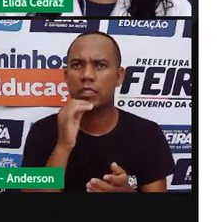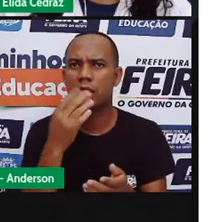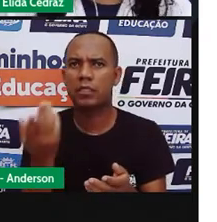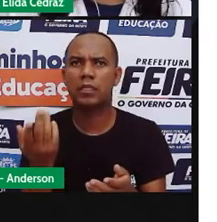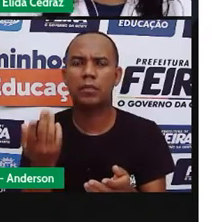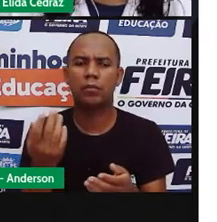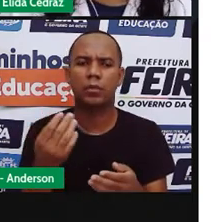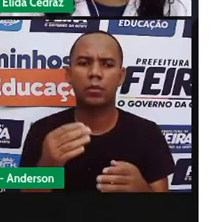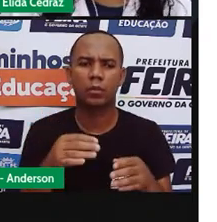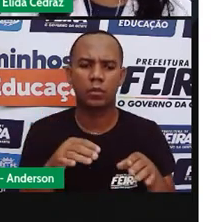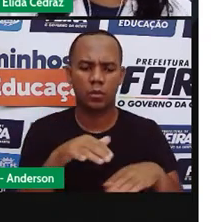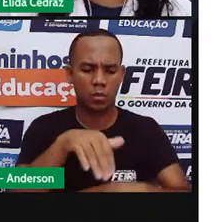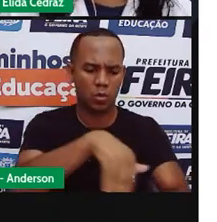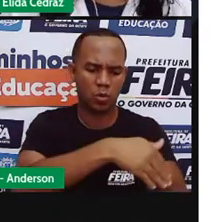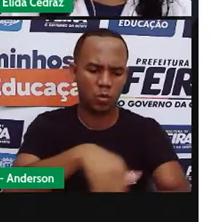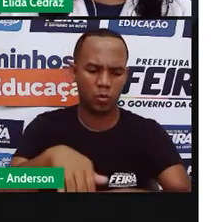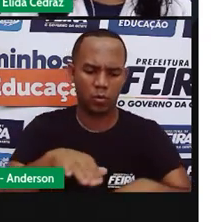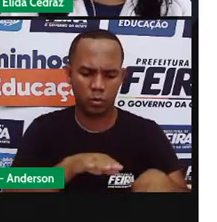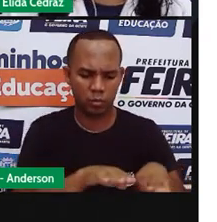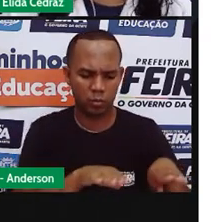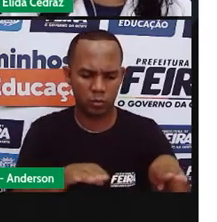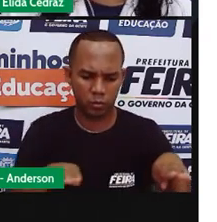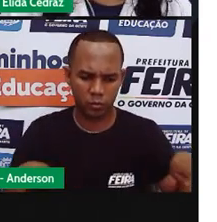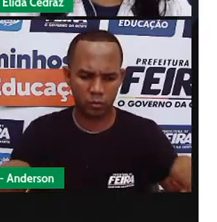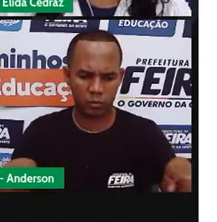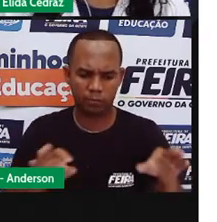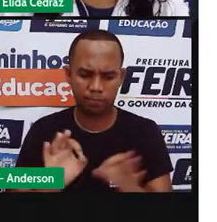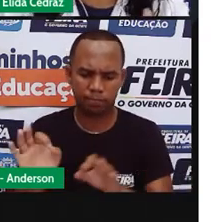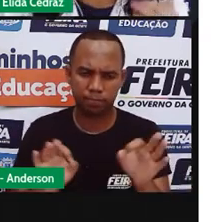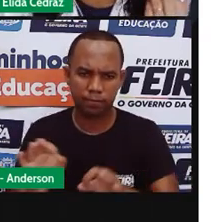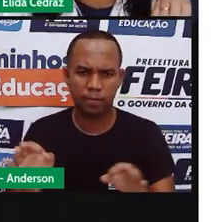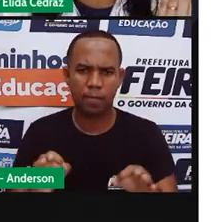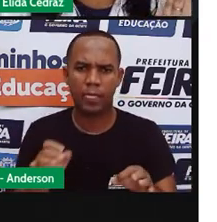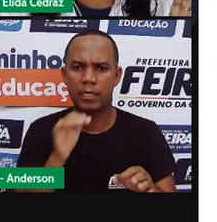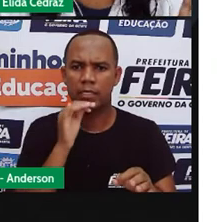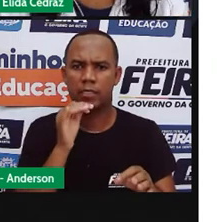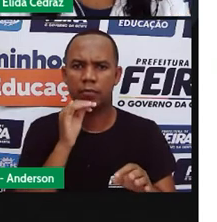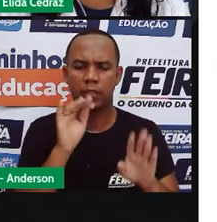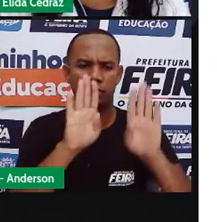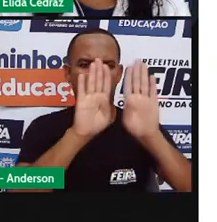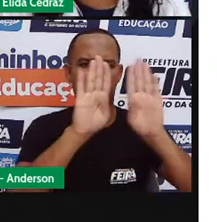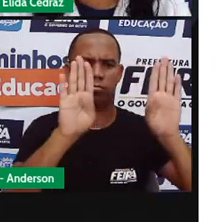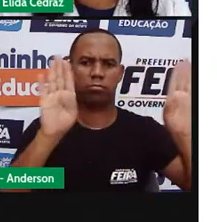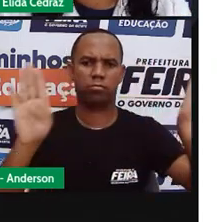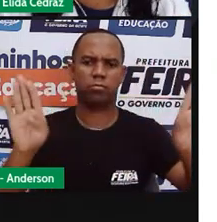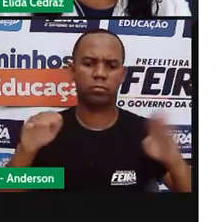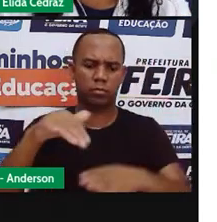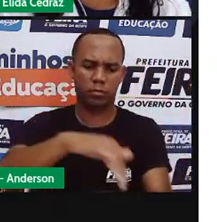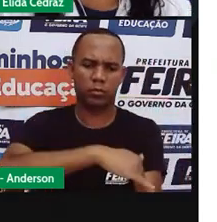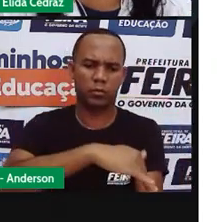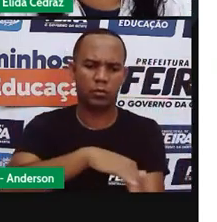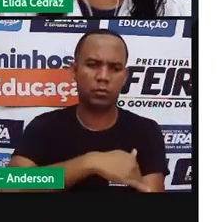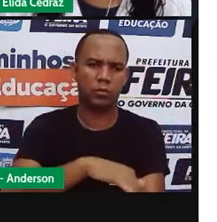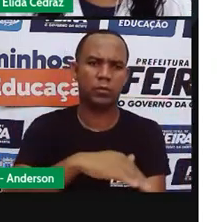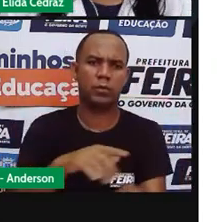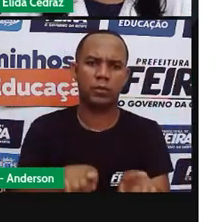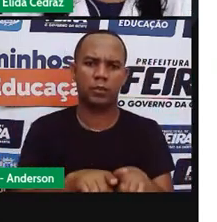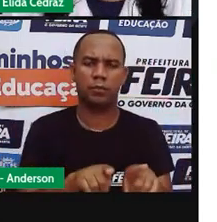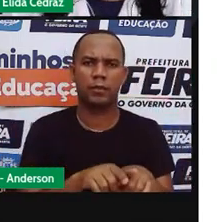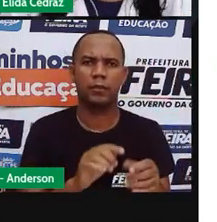calça as ruas, conserta as calçadas. Coloca patas de indicação de ruas nas esquinas.